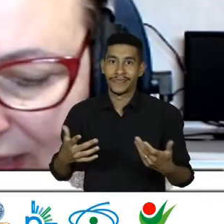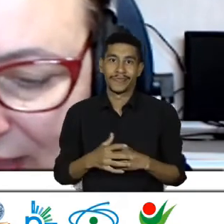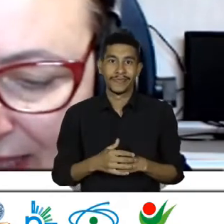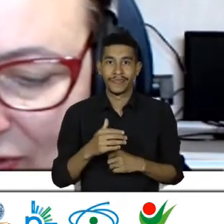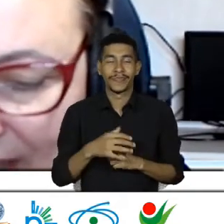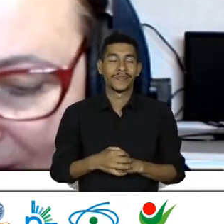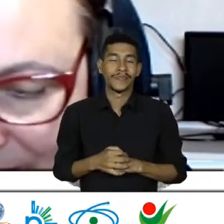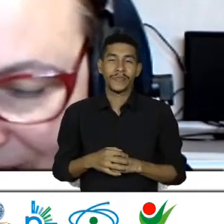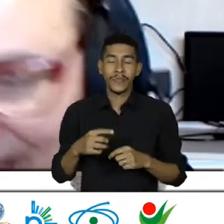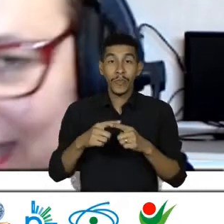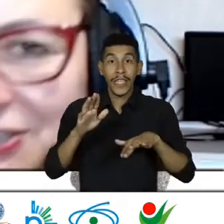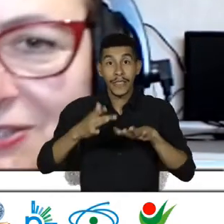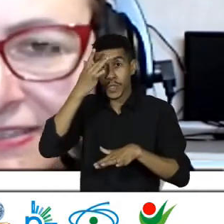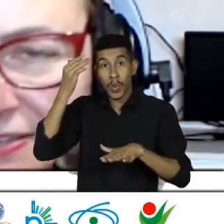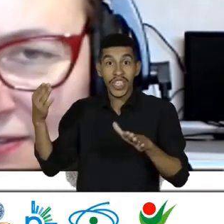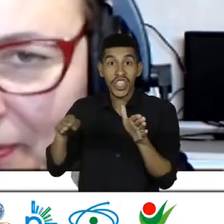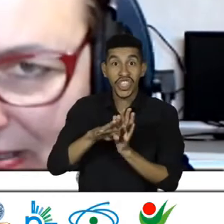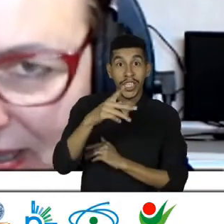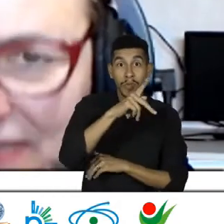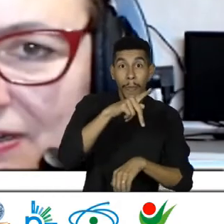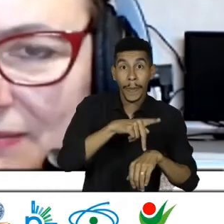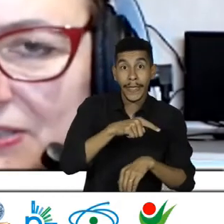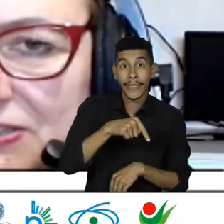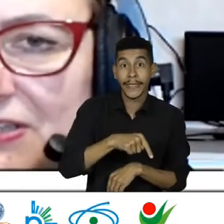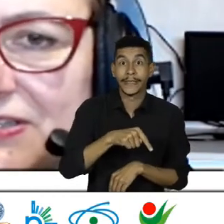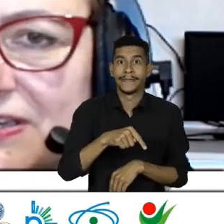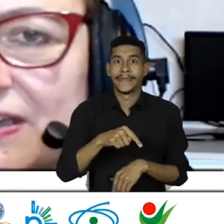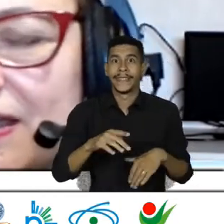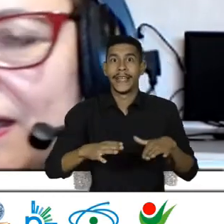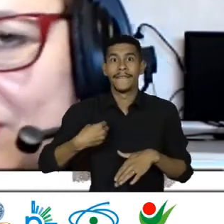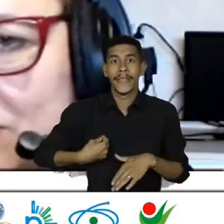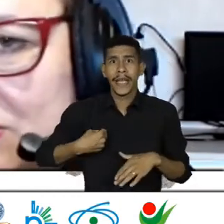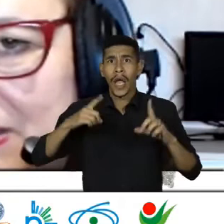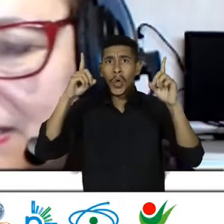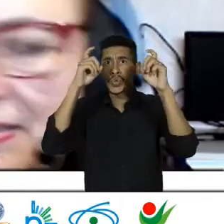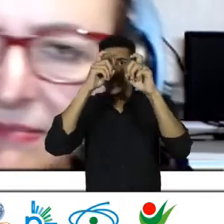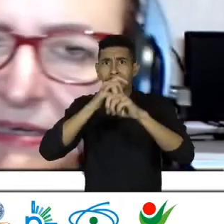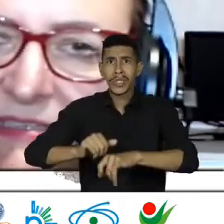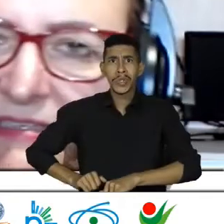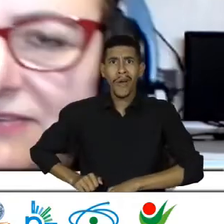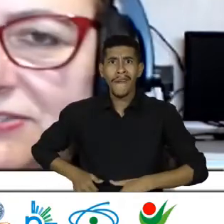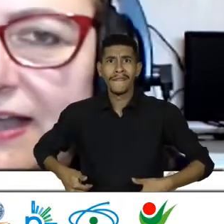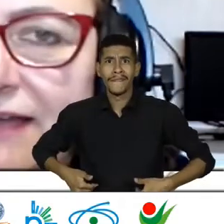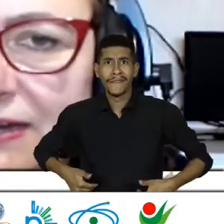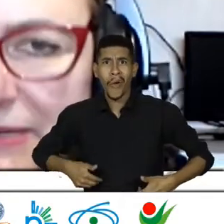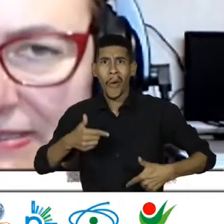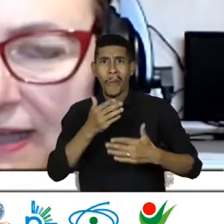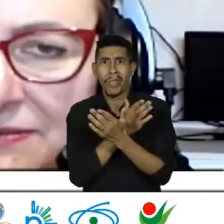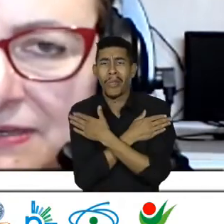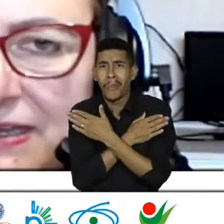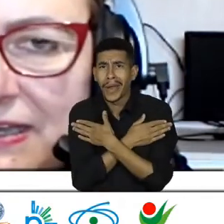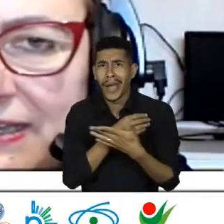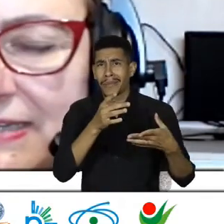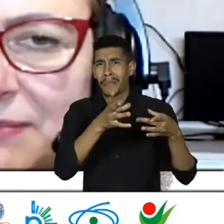vulnerabilidade total Que a gente Se a gente for pensar Historicamente Gente Quando os migrantes Alemães Italianos Chegaram lá no